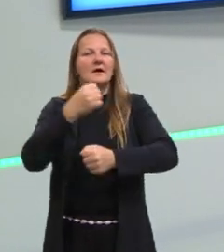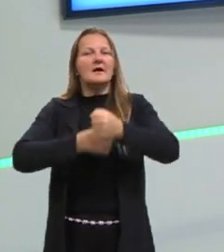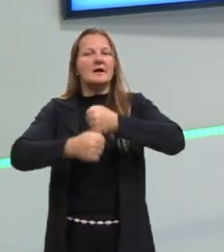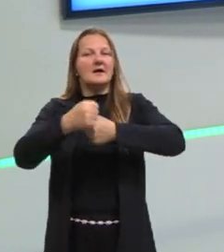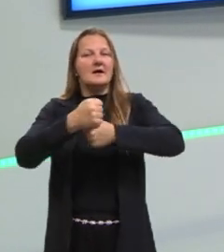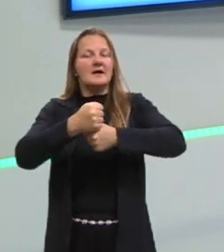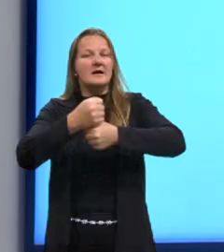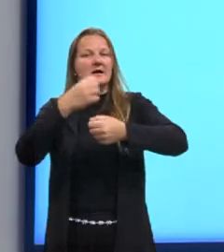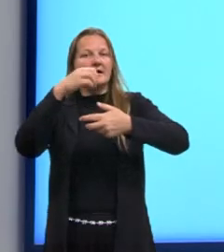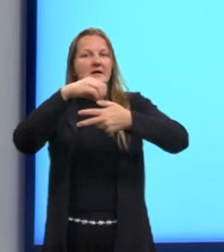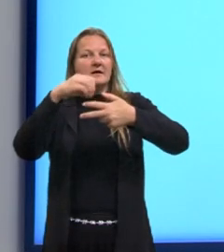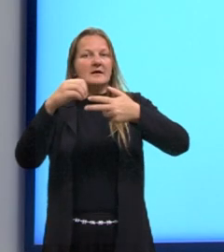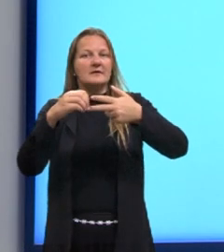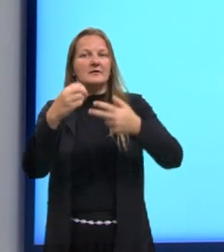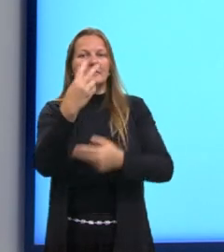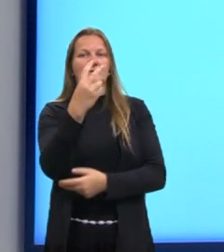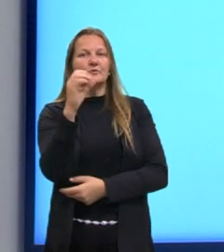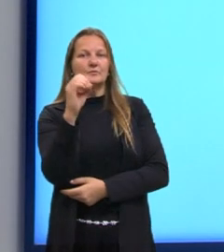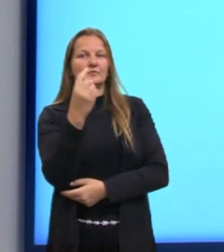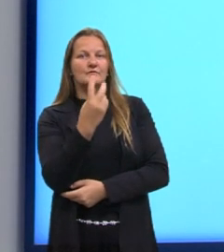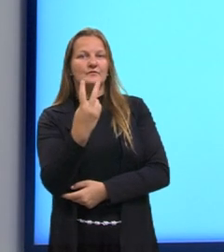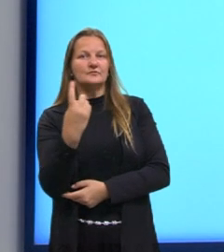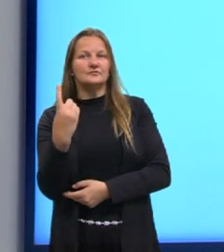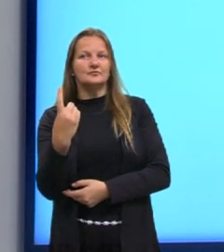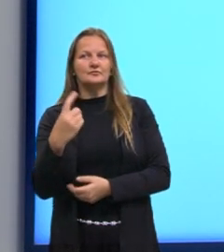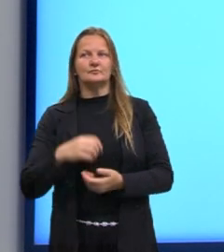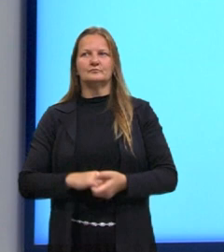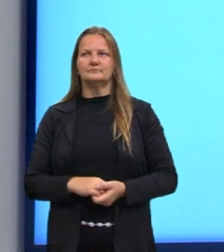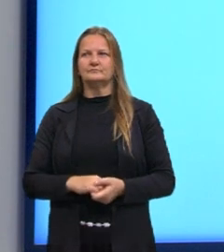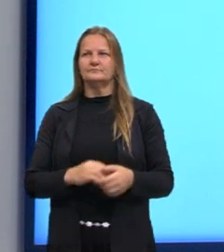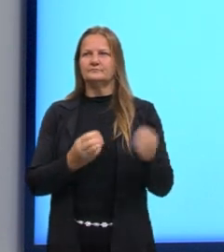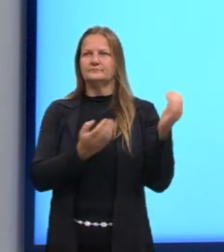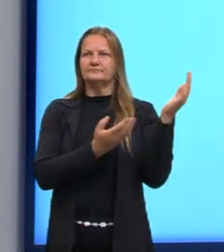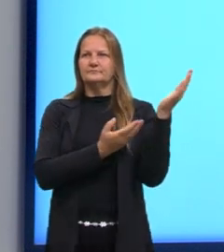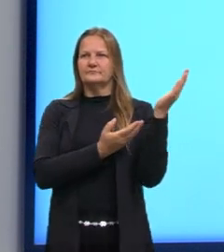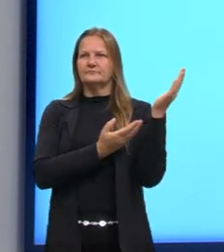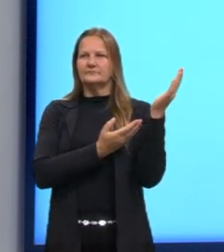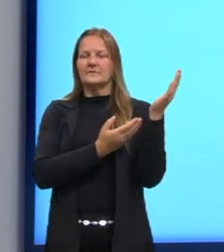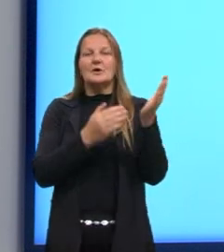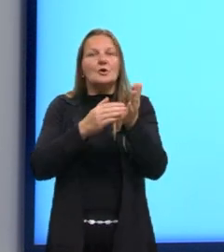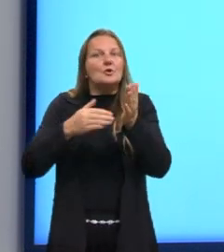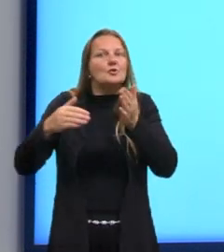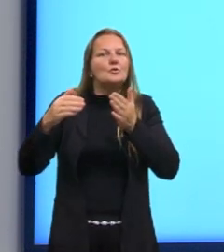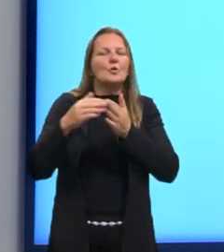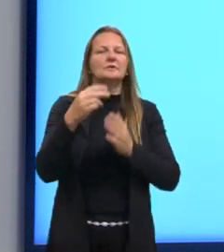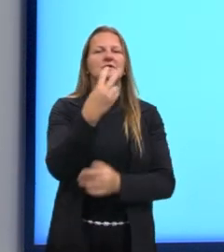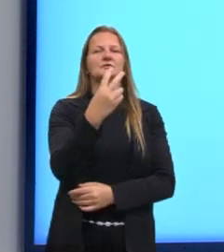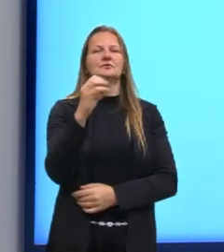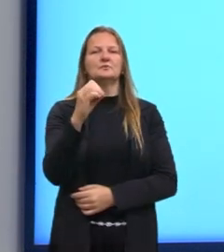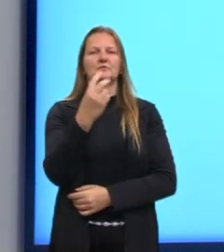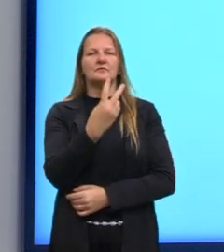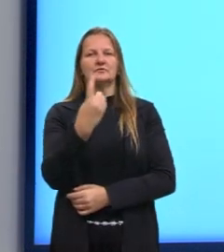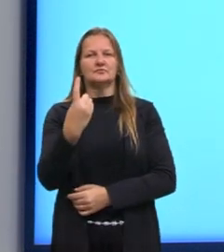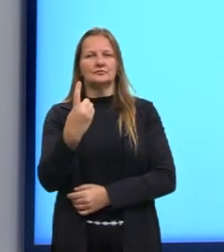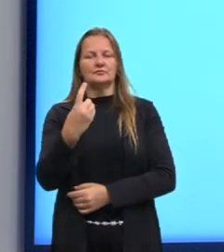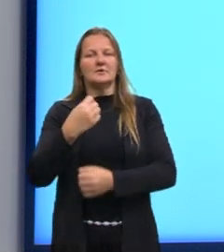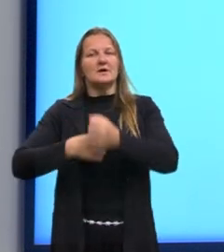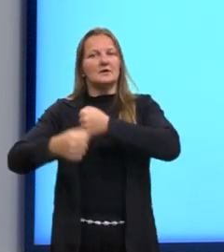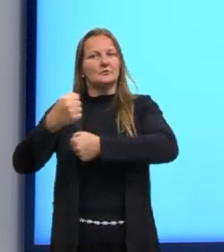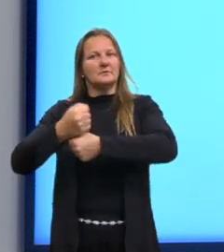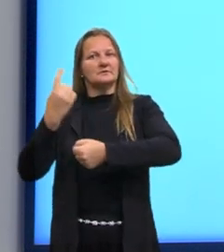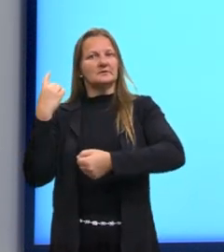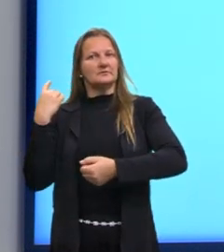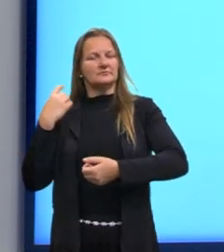do ENEM de 2021. Então, por isso eu nem coloquei aqui o ano, tá? Porque são todas as questões do último ENEM.